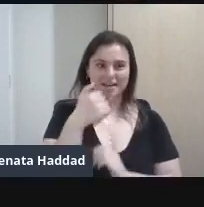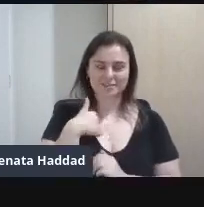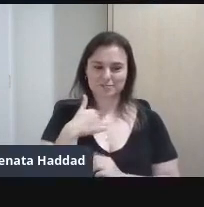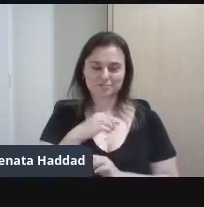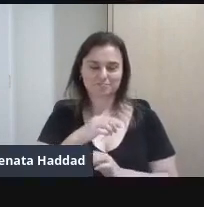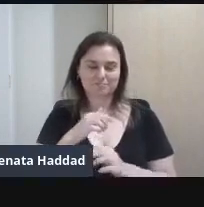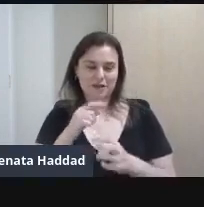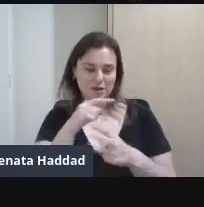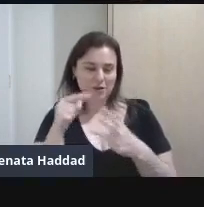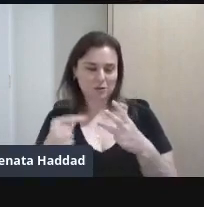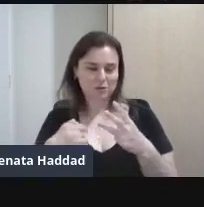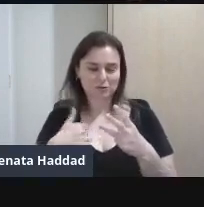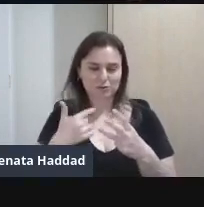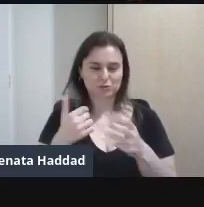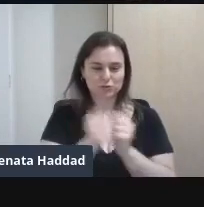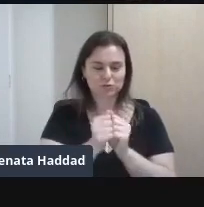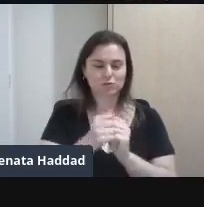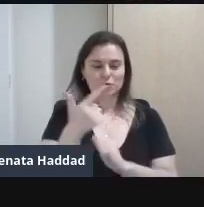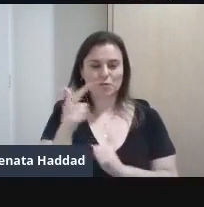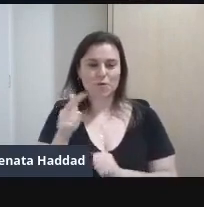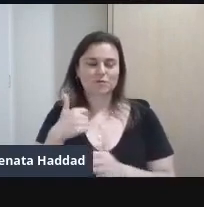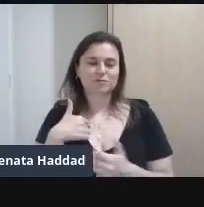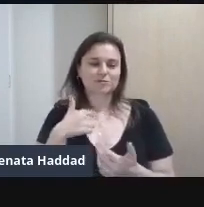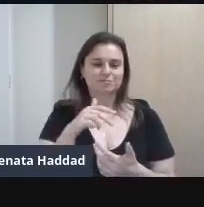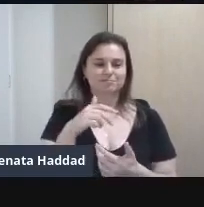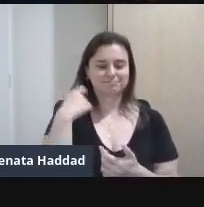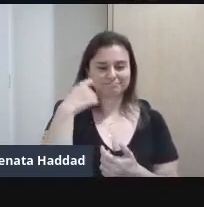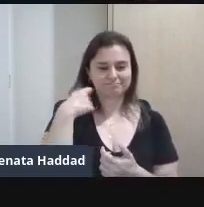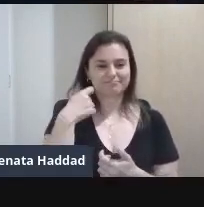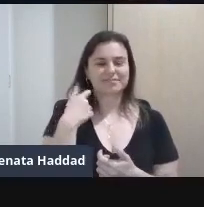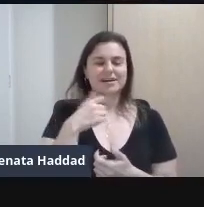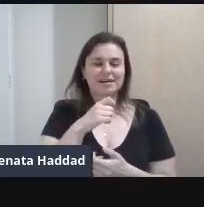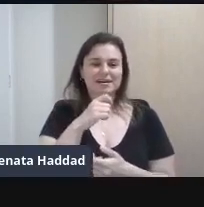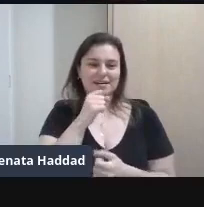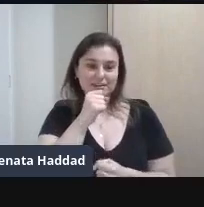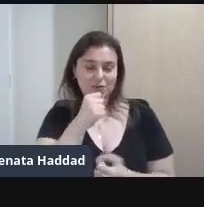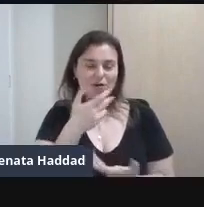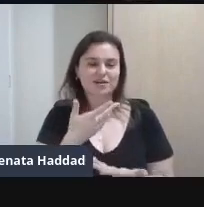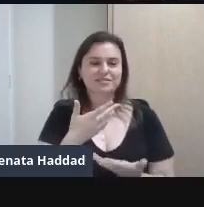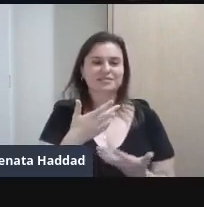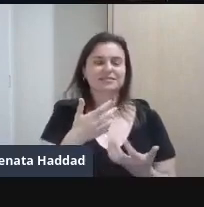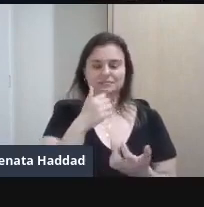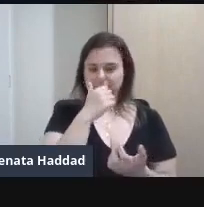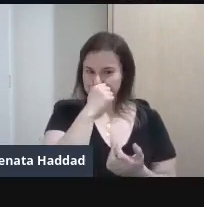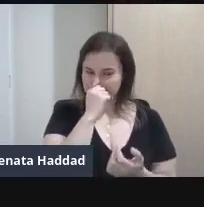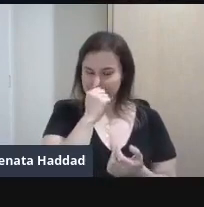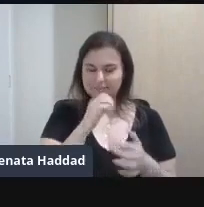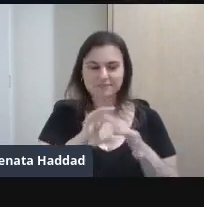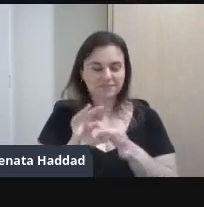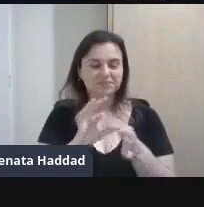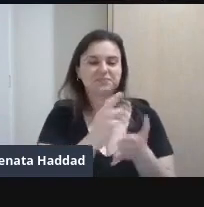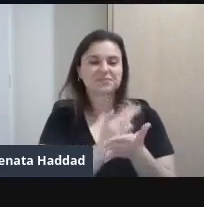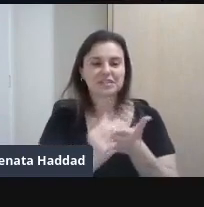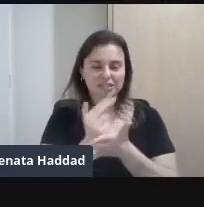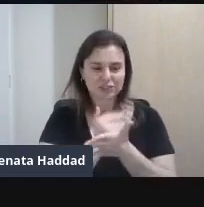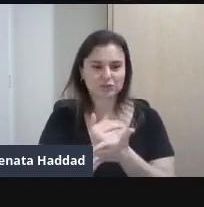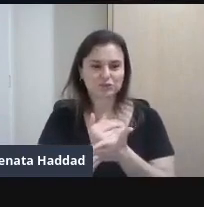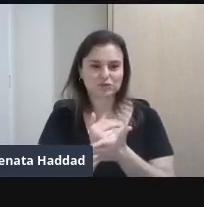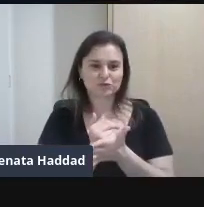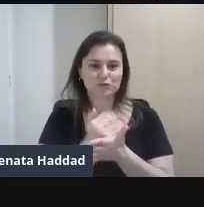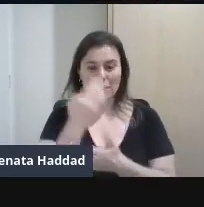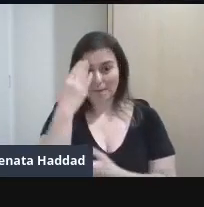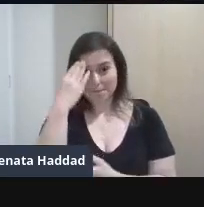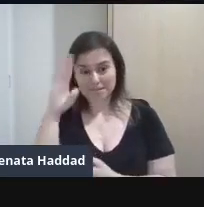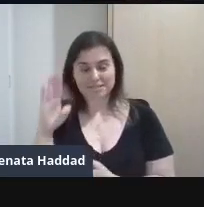Monte E o Arnaldo Antunes Muito bacana Essa parceria artística Também Com esses outros artistas E principalmente Com os